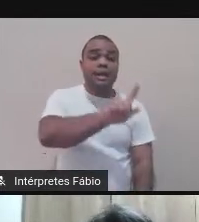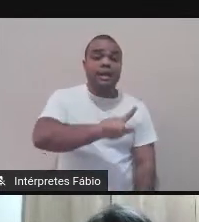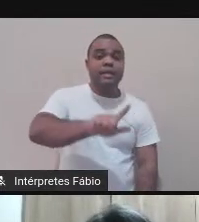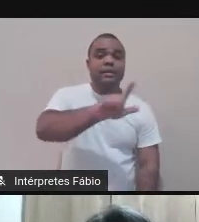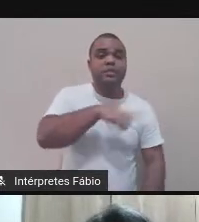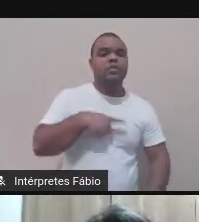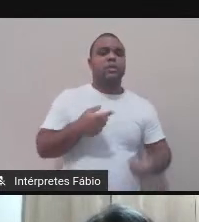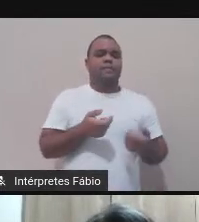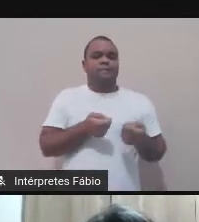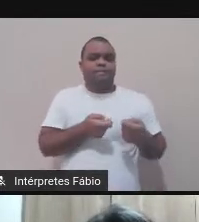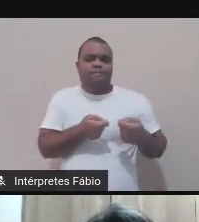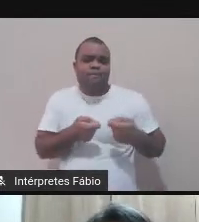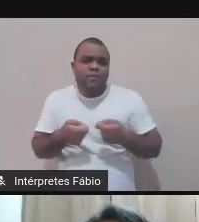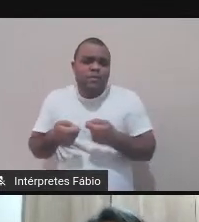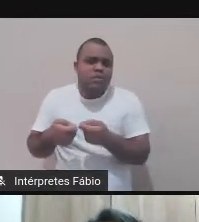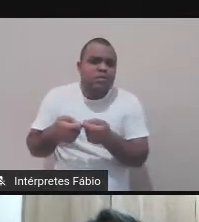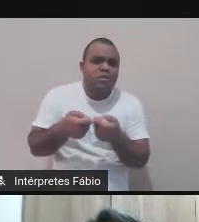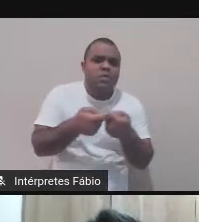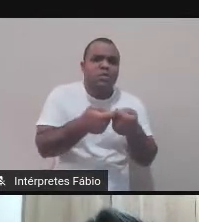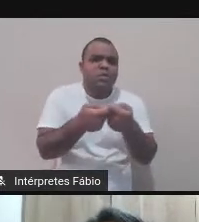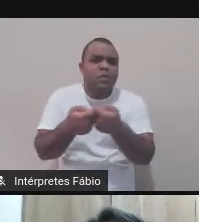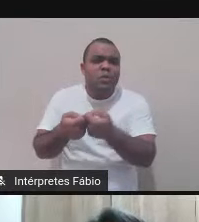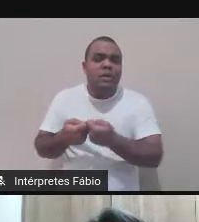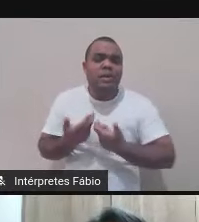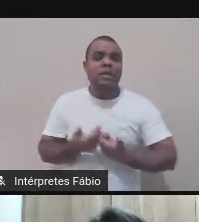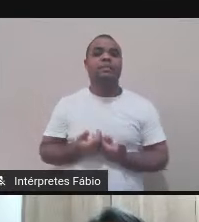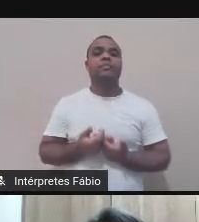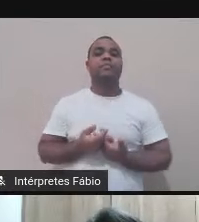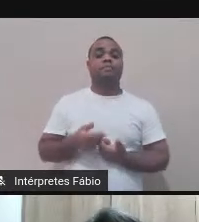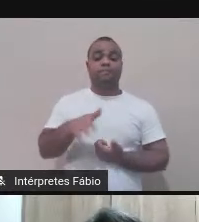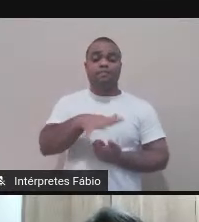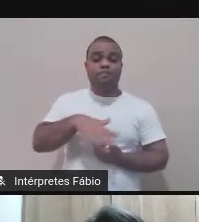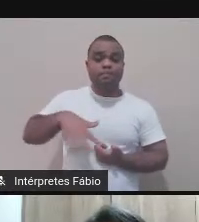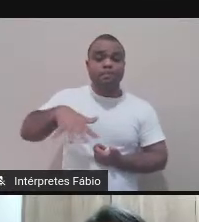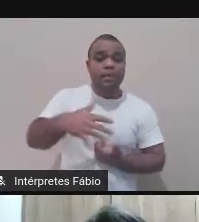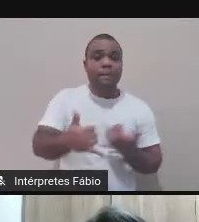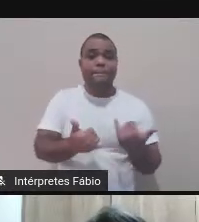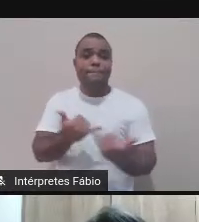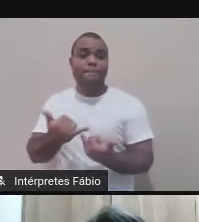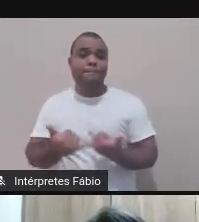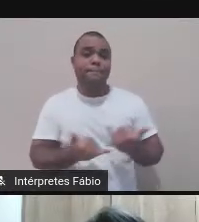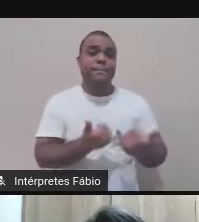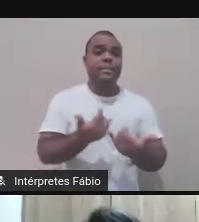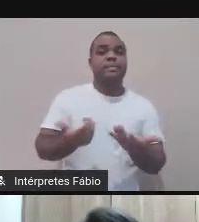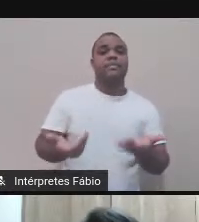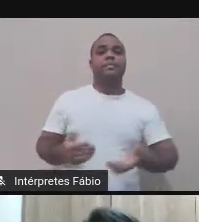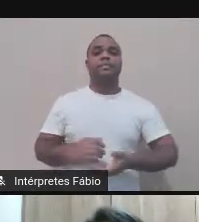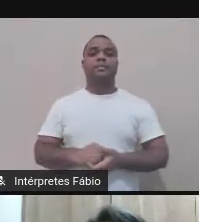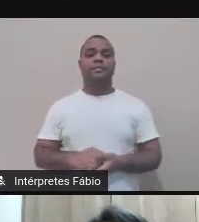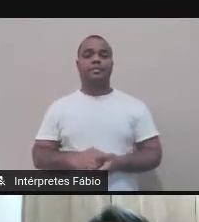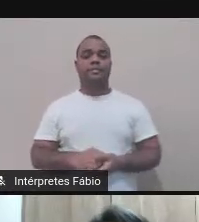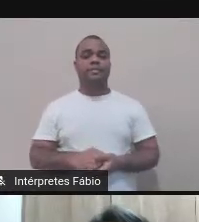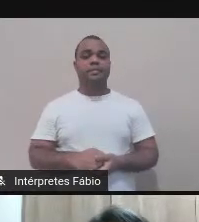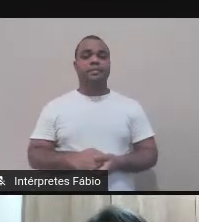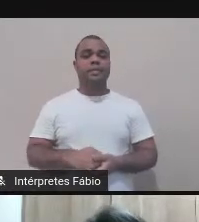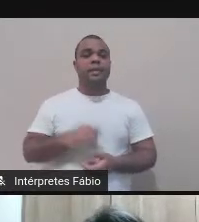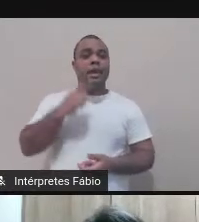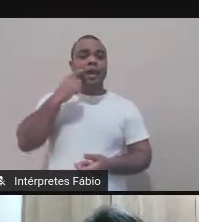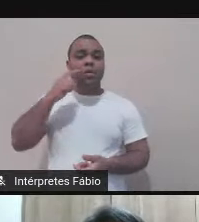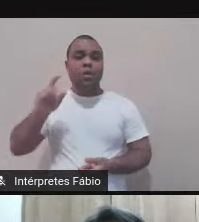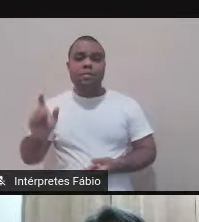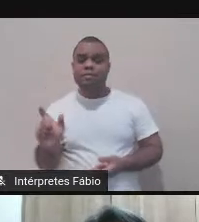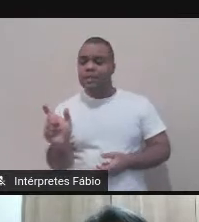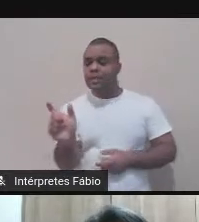temáticos, entre tantos outros. O termo intermedialidade foi cunhado na virada do século XX e